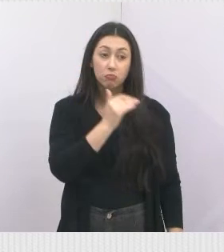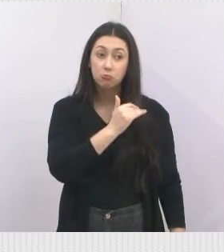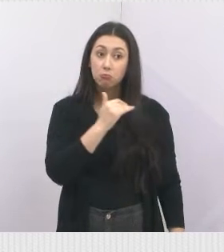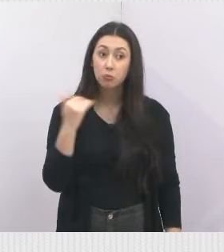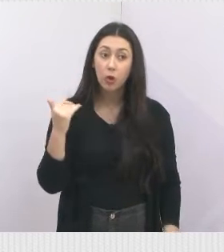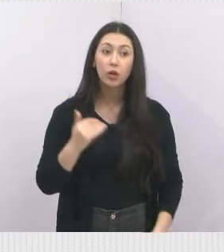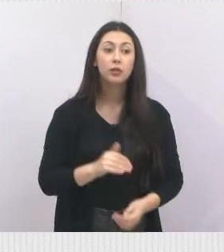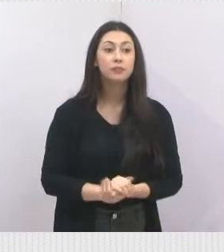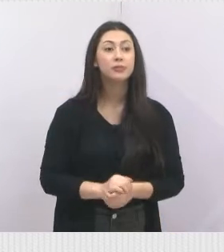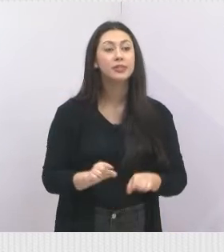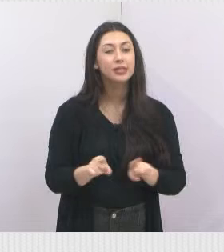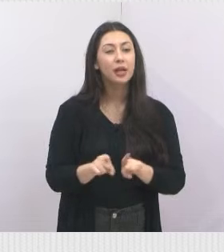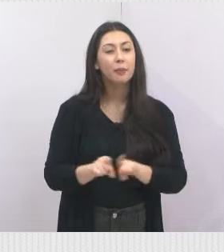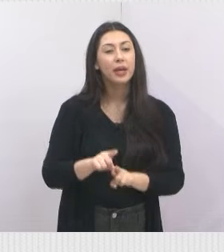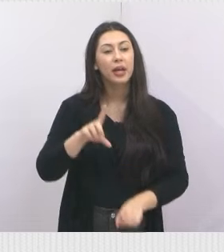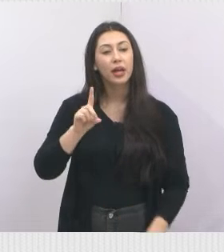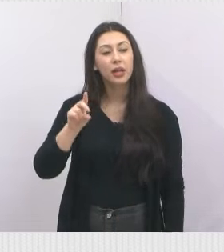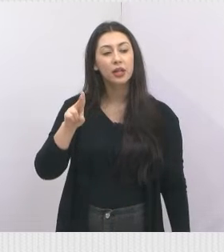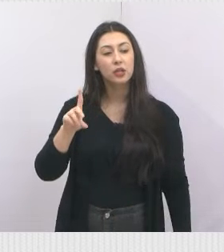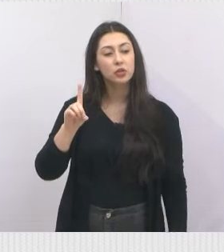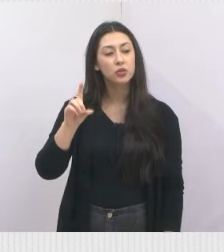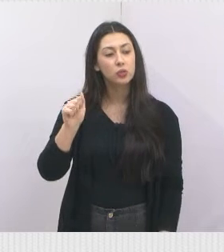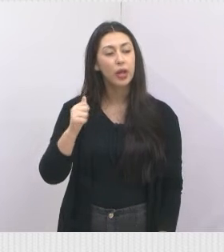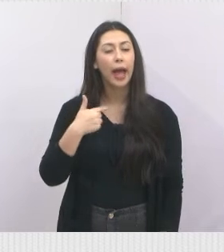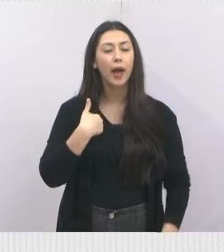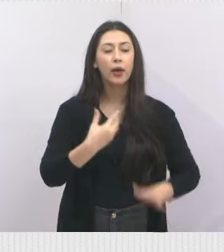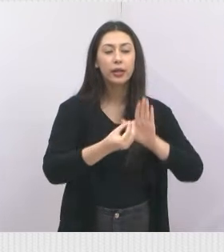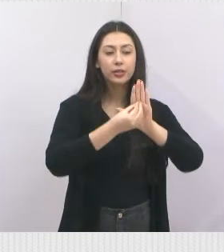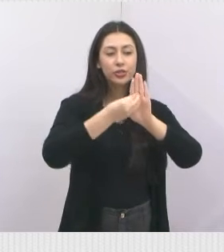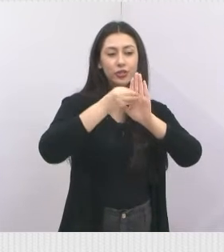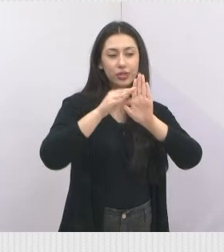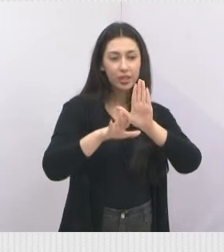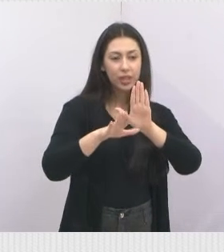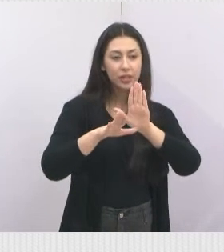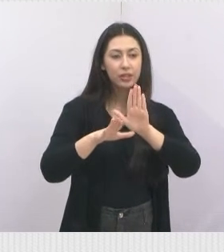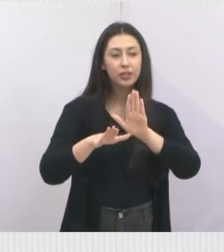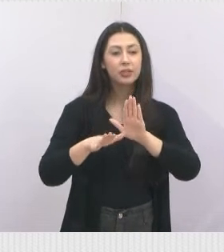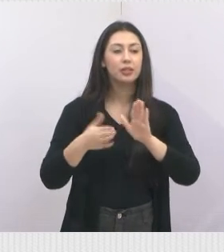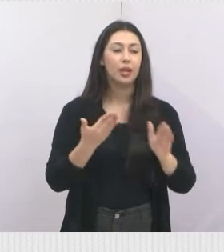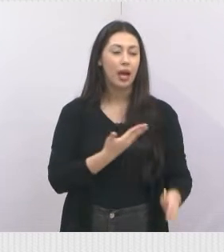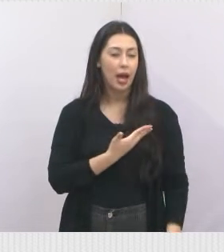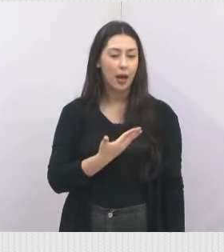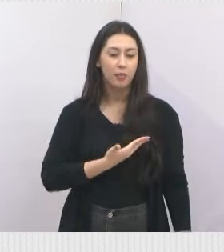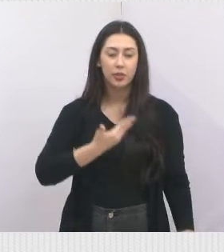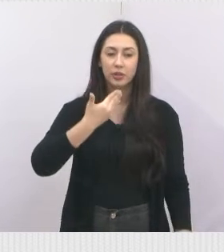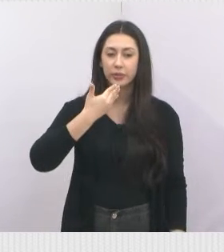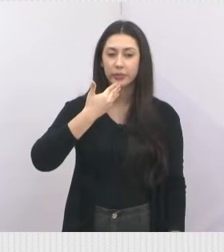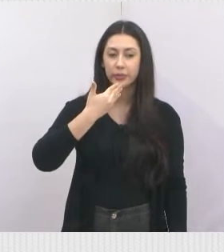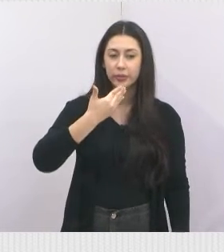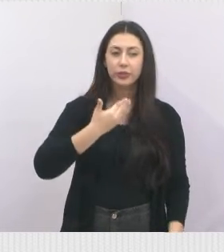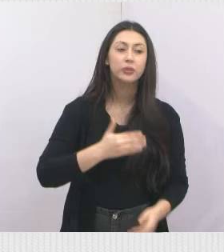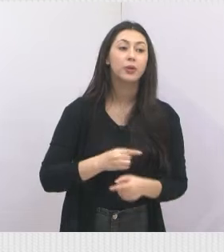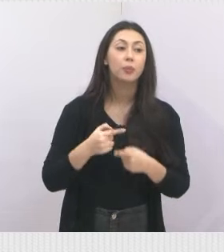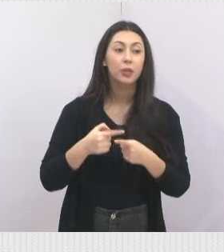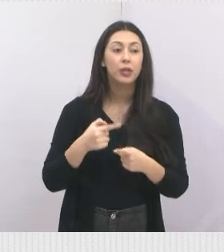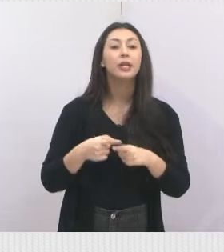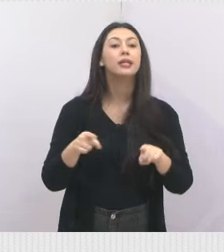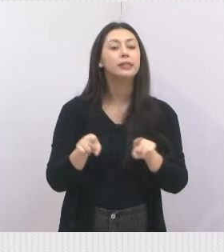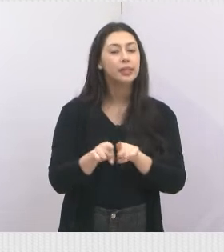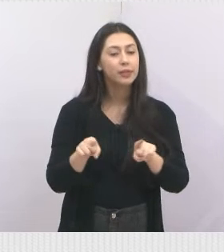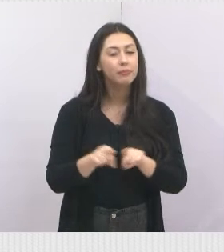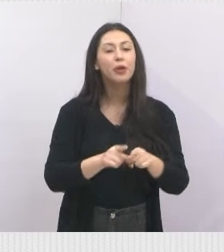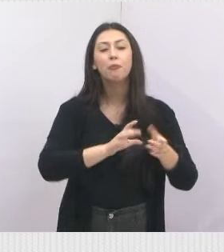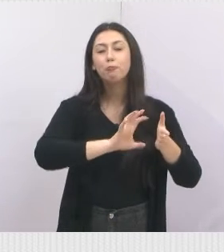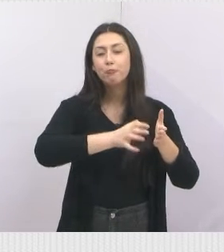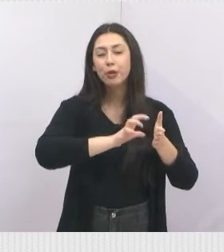Duda. A Duda também foi uma indicação minha, a pedido de vários amigos do partido, porque ela também era do